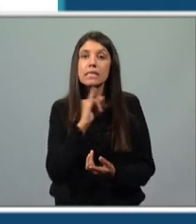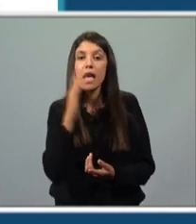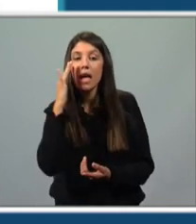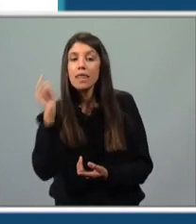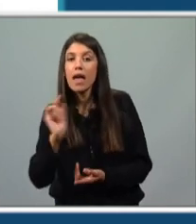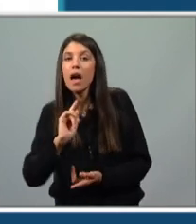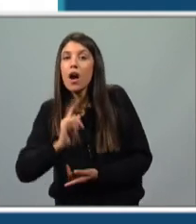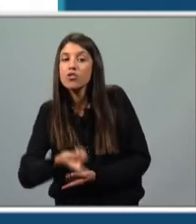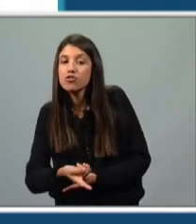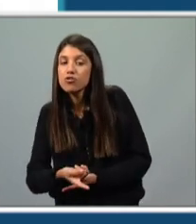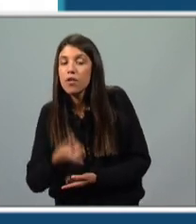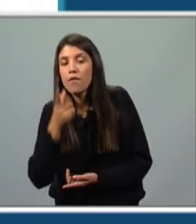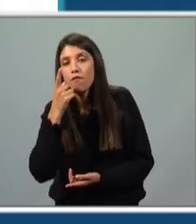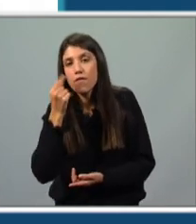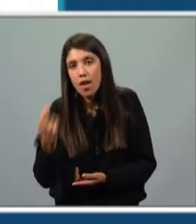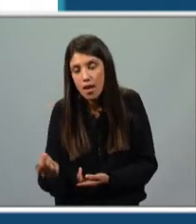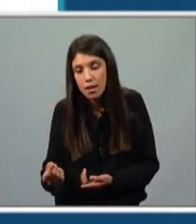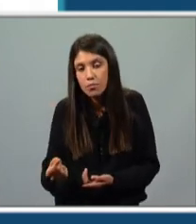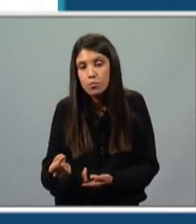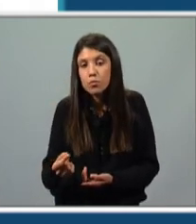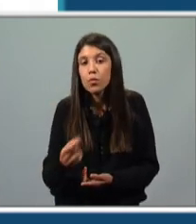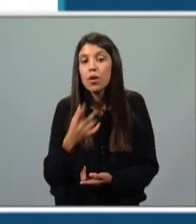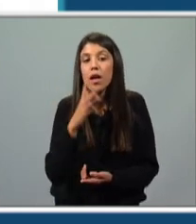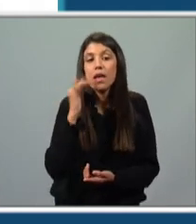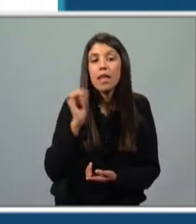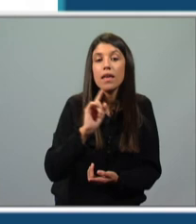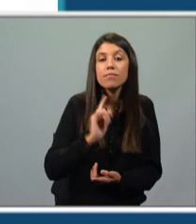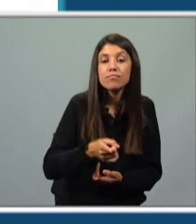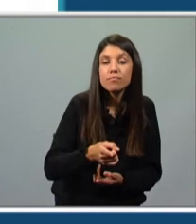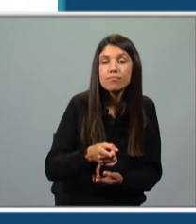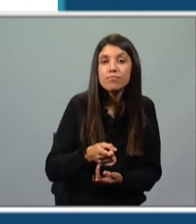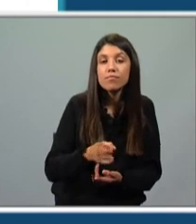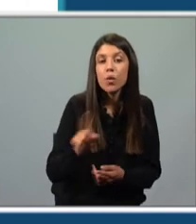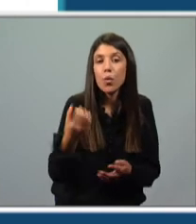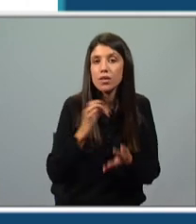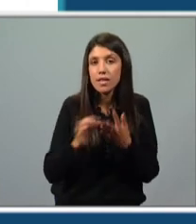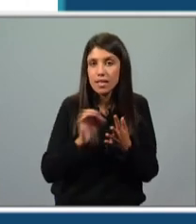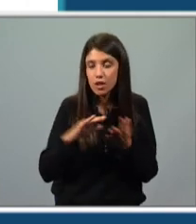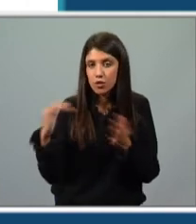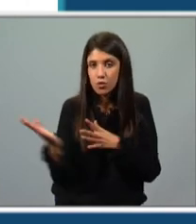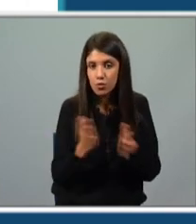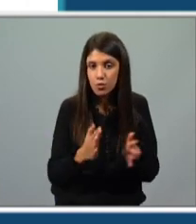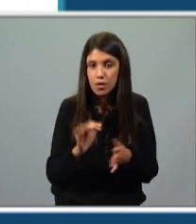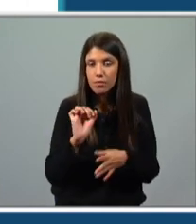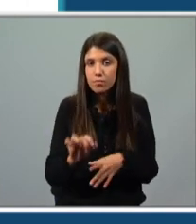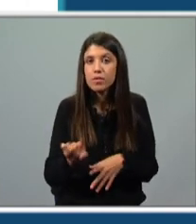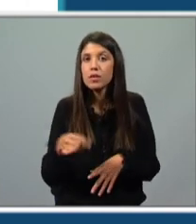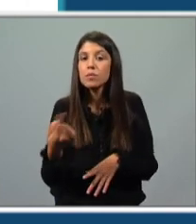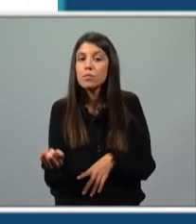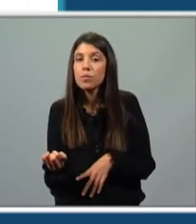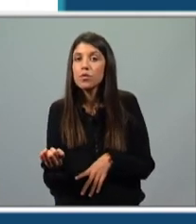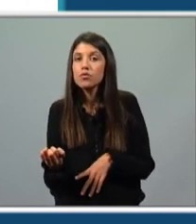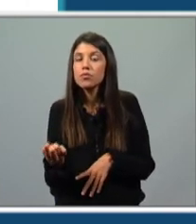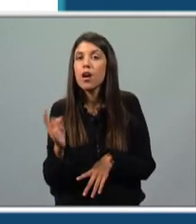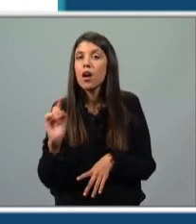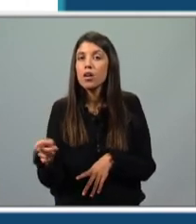portanto, há de ser um verbo, a ideia de uma outra característica do vento, através de, e aqui temos um outro recurso